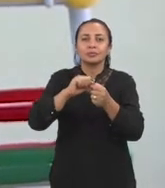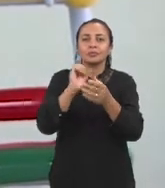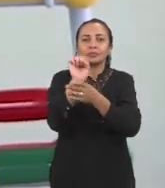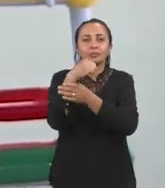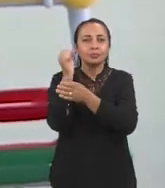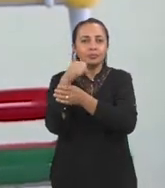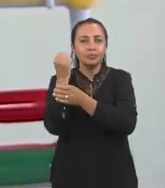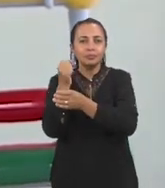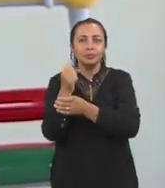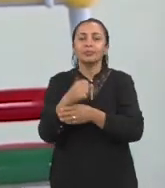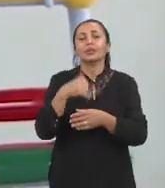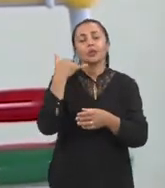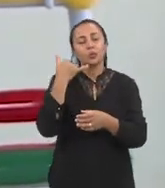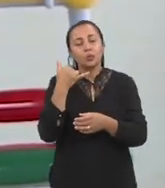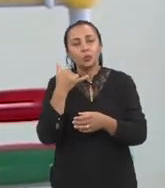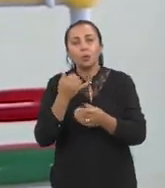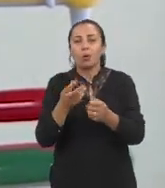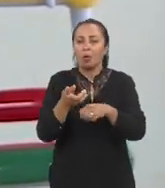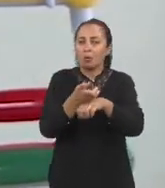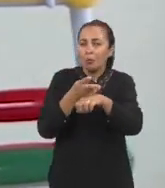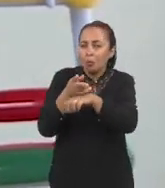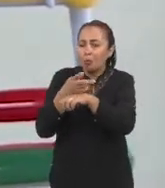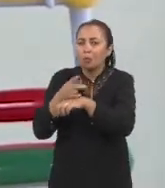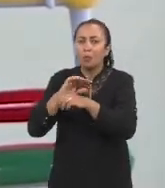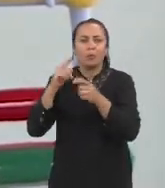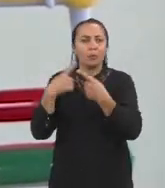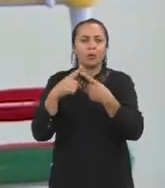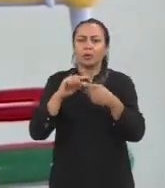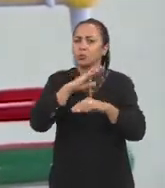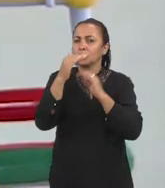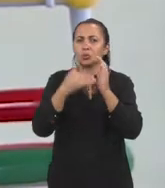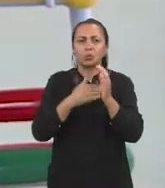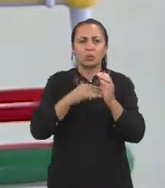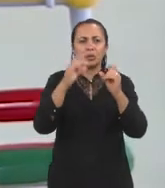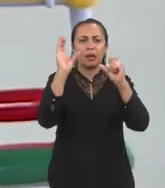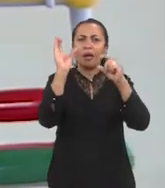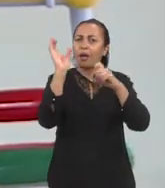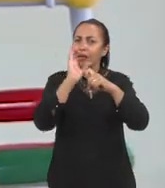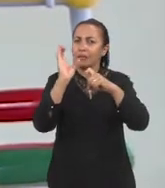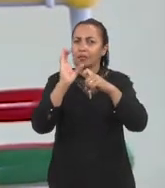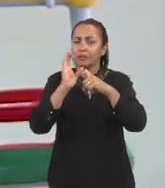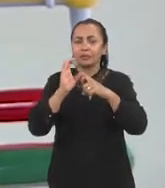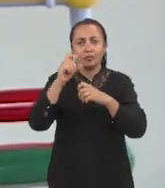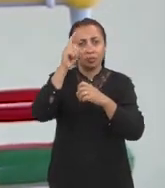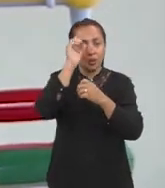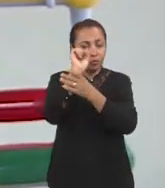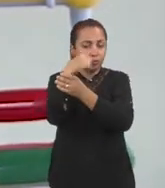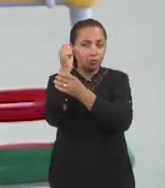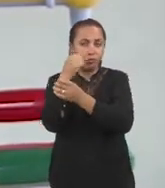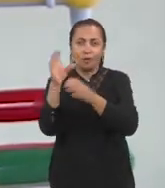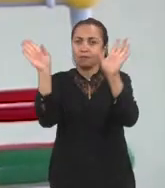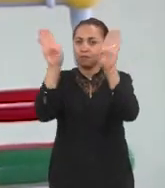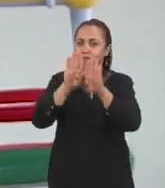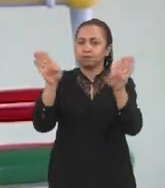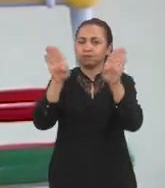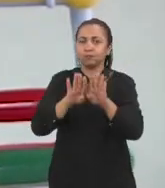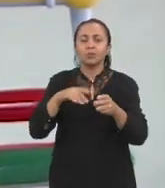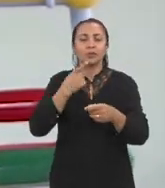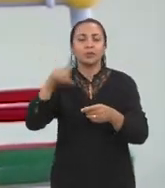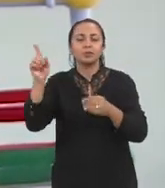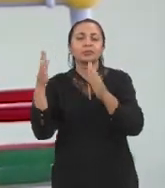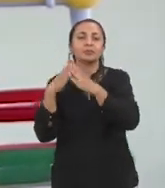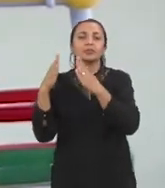ocasião da primeira onda, então todos os centros de reabilitação estavam fechados, os pacientes, eles iam para casa com vários comprometimentos